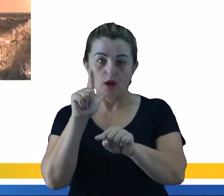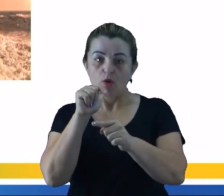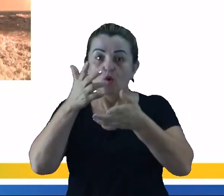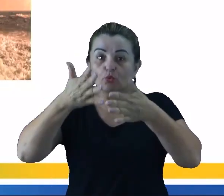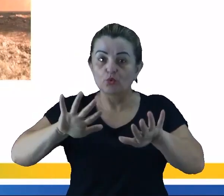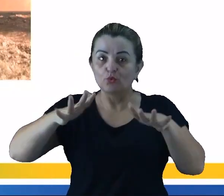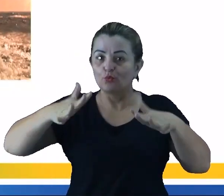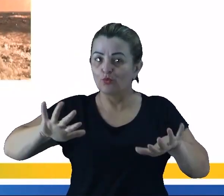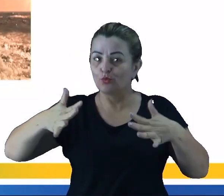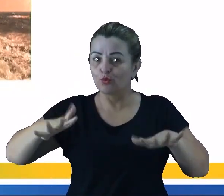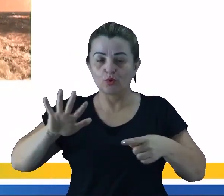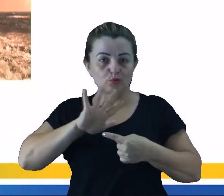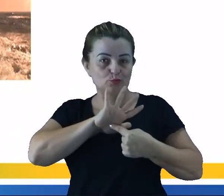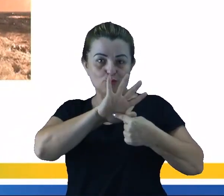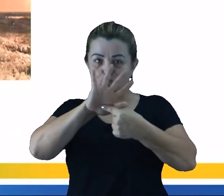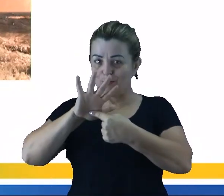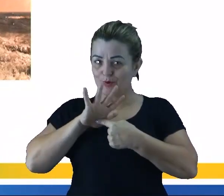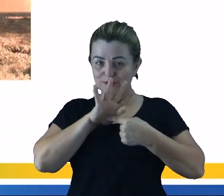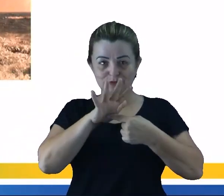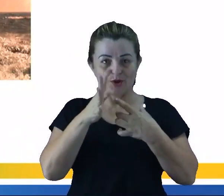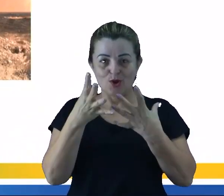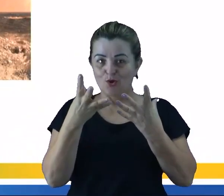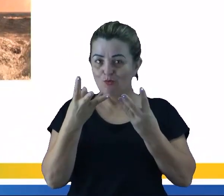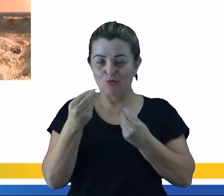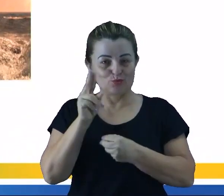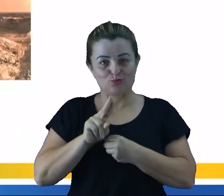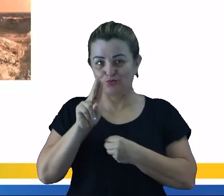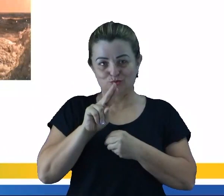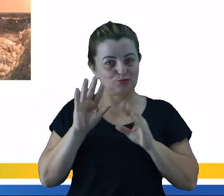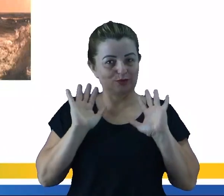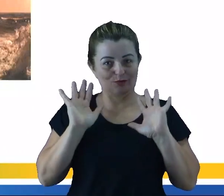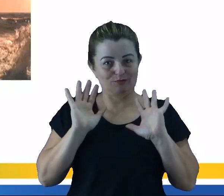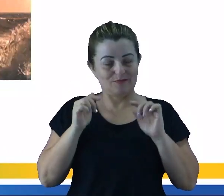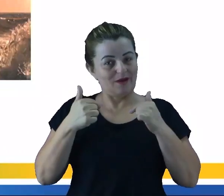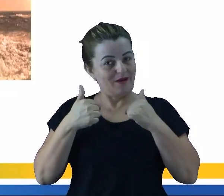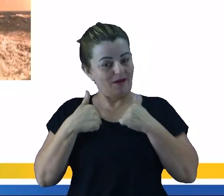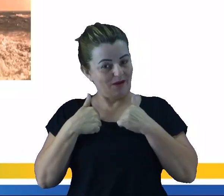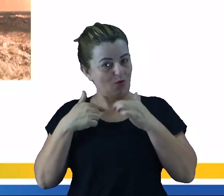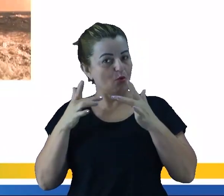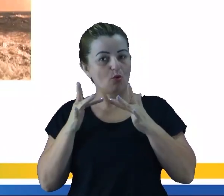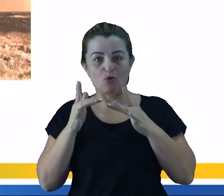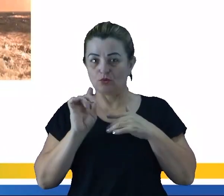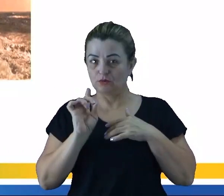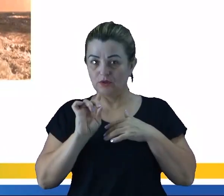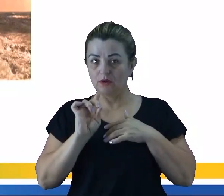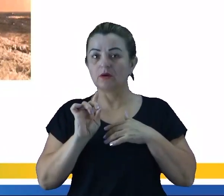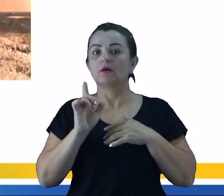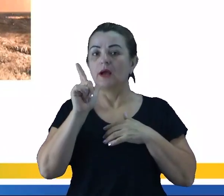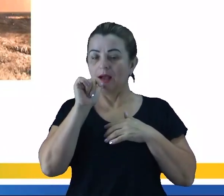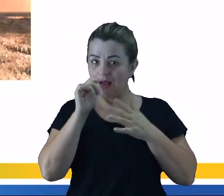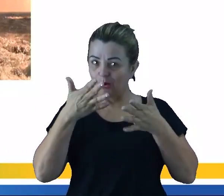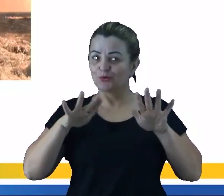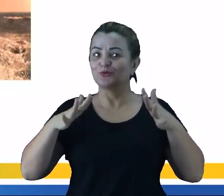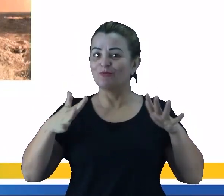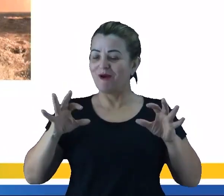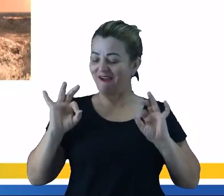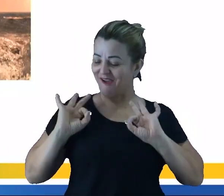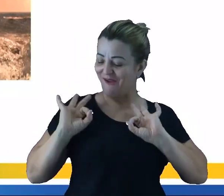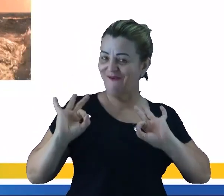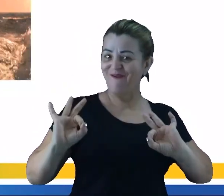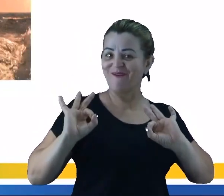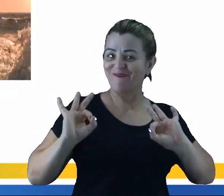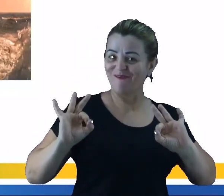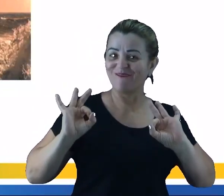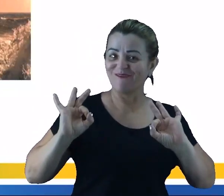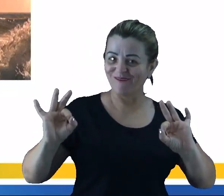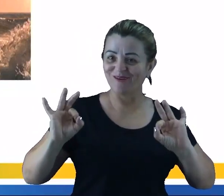mar por si só ela não apresenta o que? Muita utilidade, eu discordo, né, a água do mar tem muita utilidade sim, né, ela é ótima pra gente